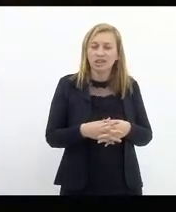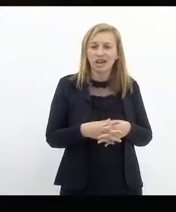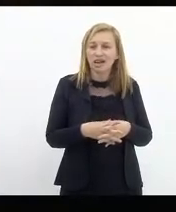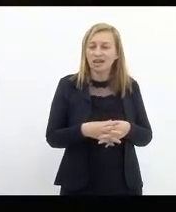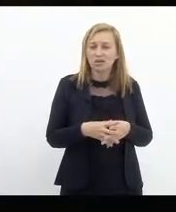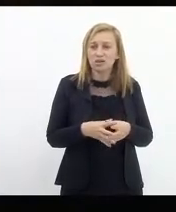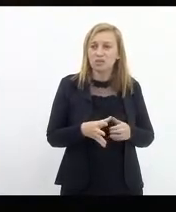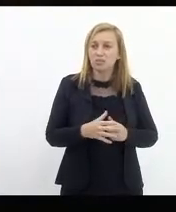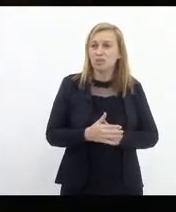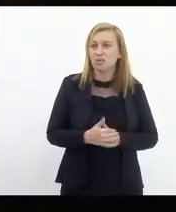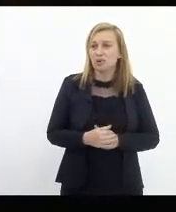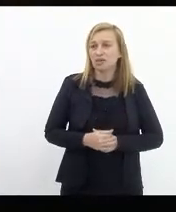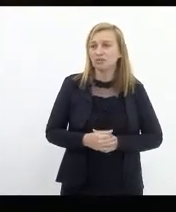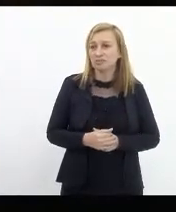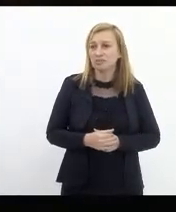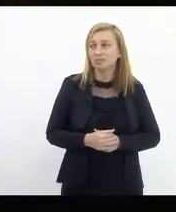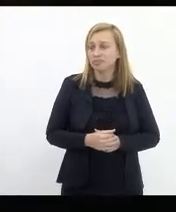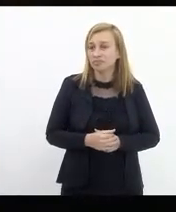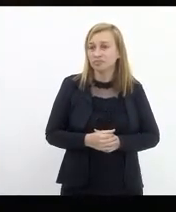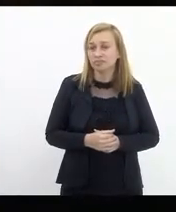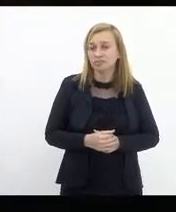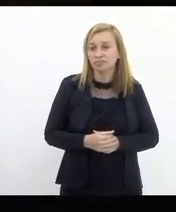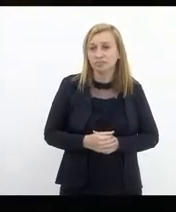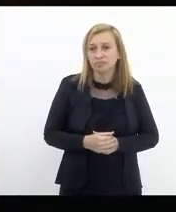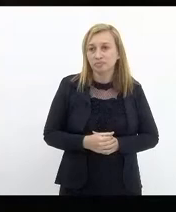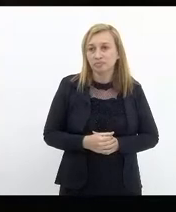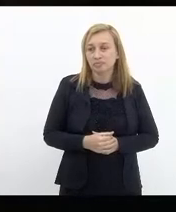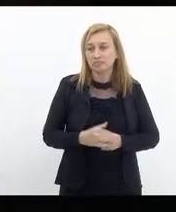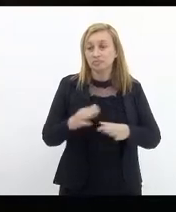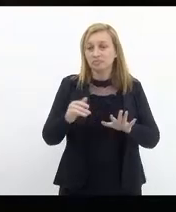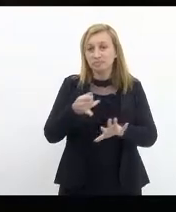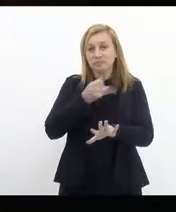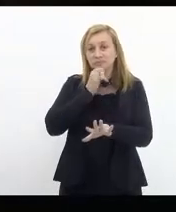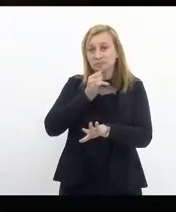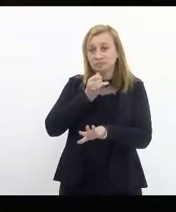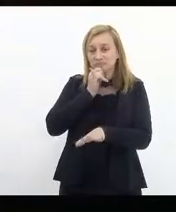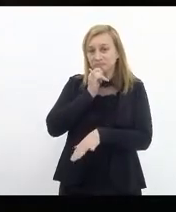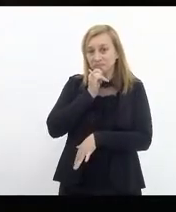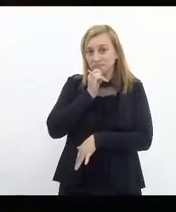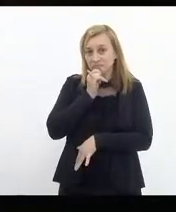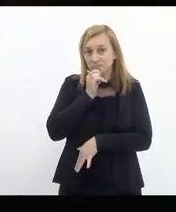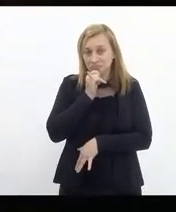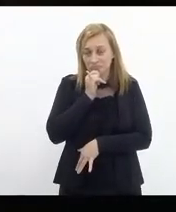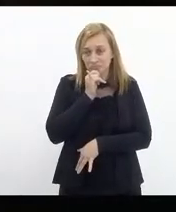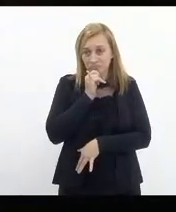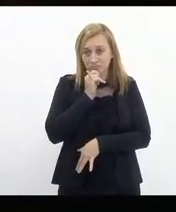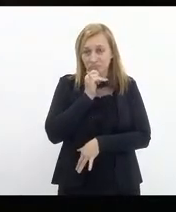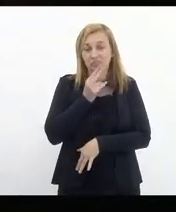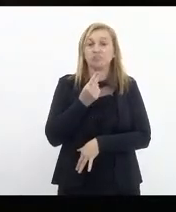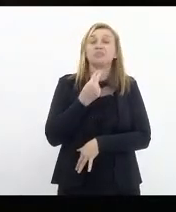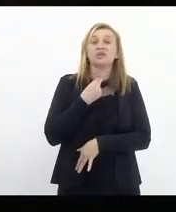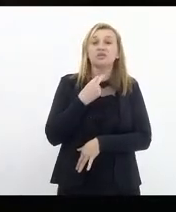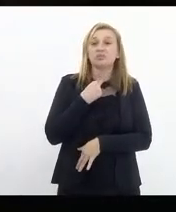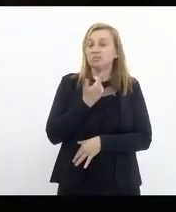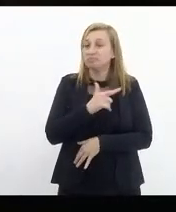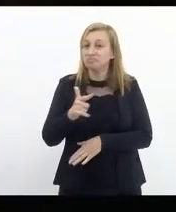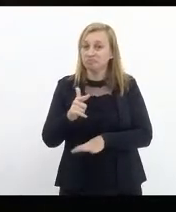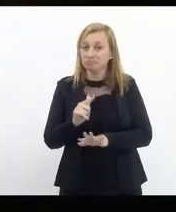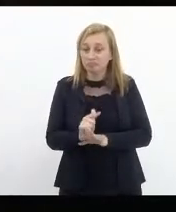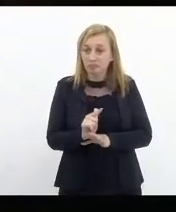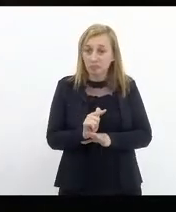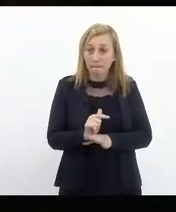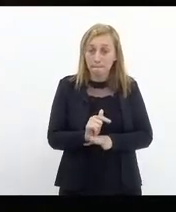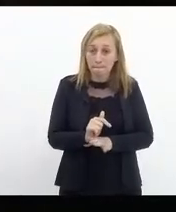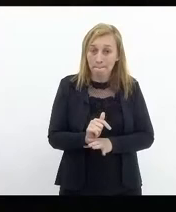o tal do planejamento. Planejamento exige. não pode exigir sem planejamento.